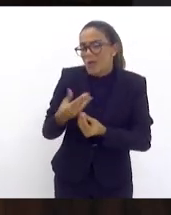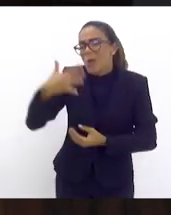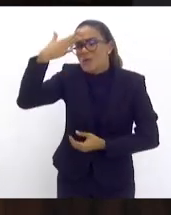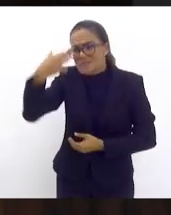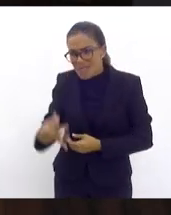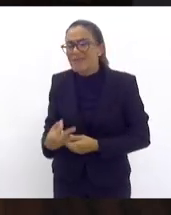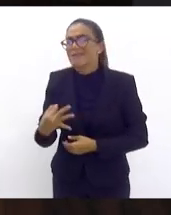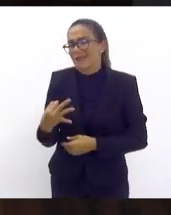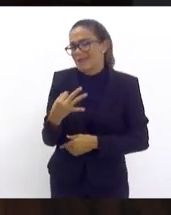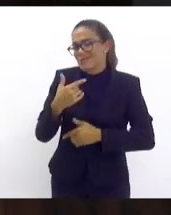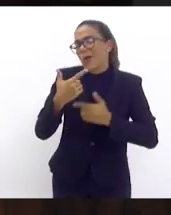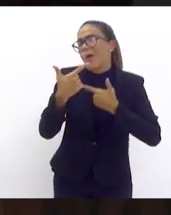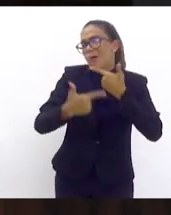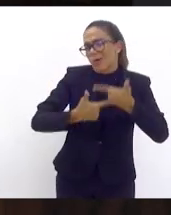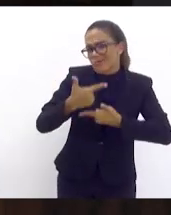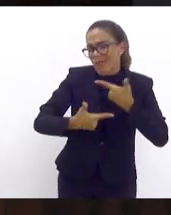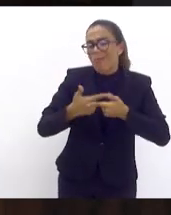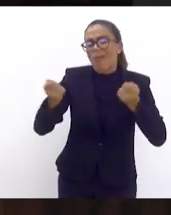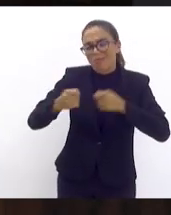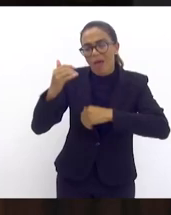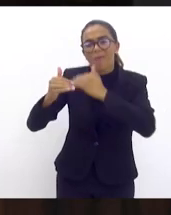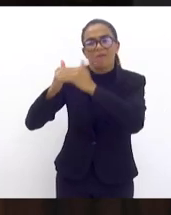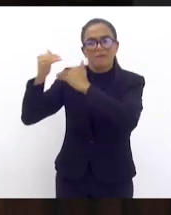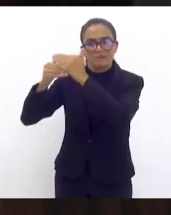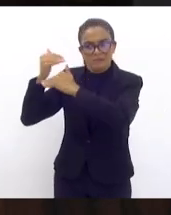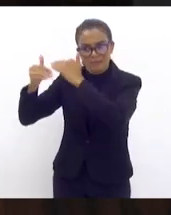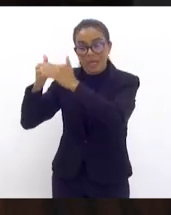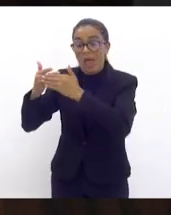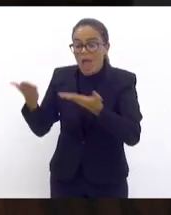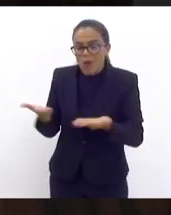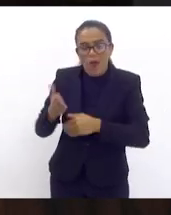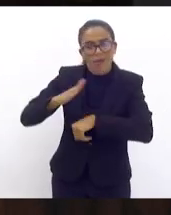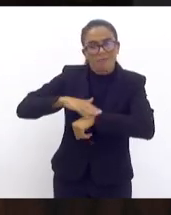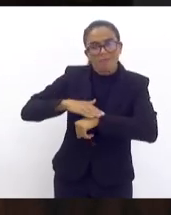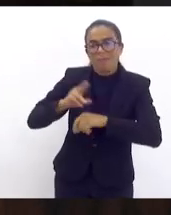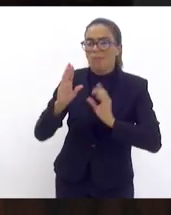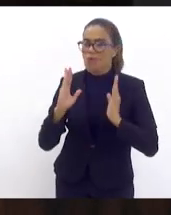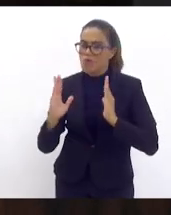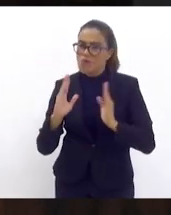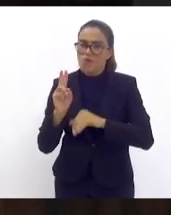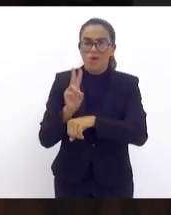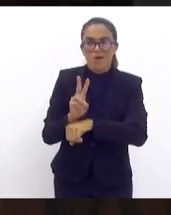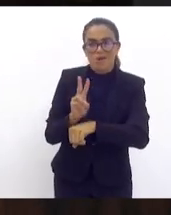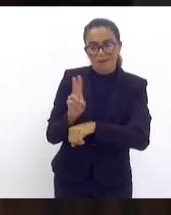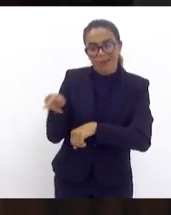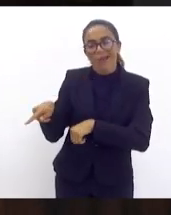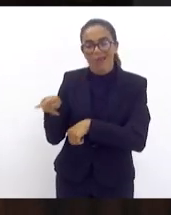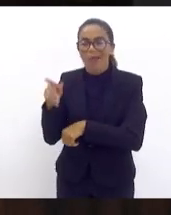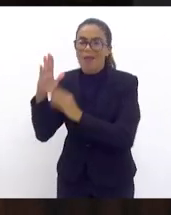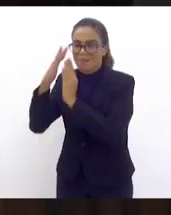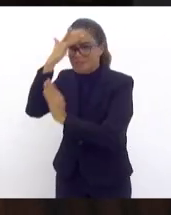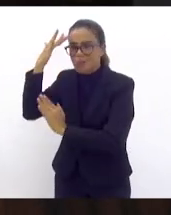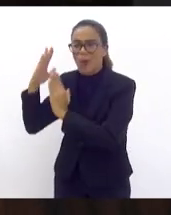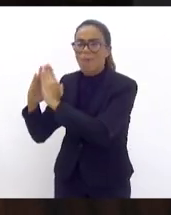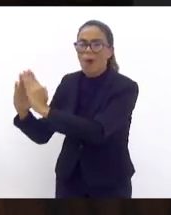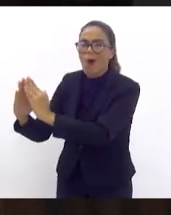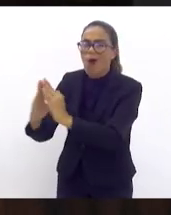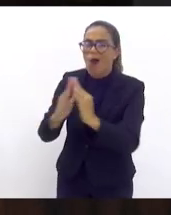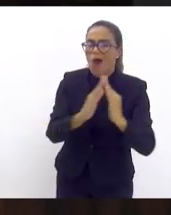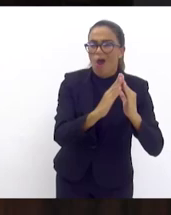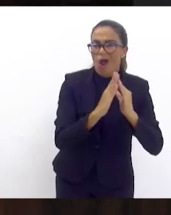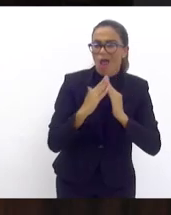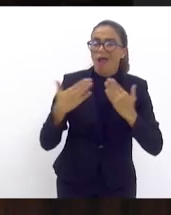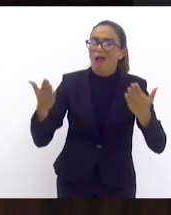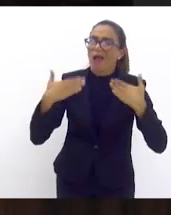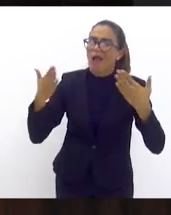certeza que esse serviço tem condições de avançar mas por enquanto realmente é o morador lá na ponta que está sofrendo nesse calor de